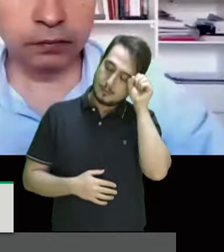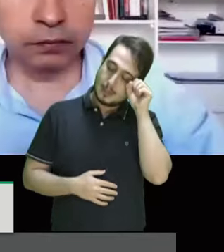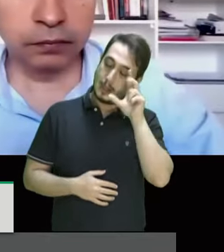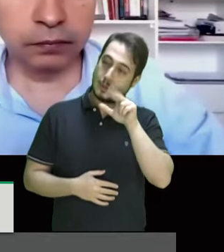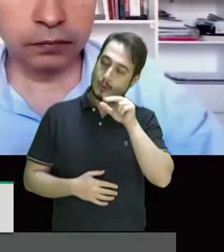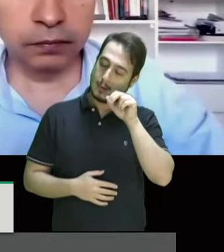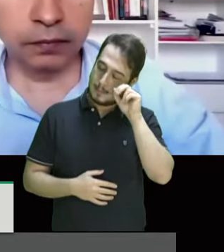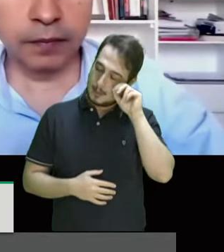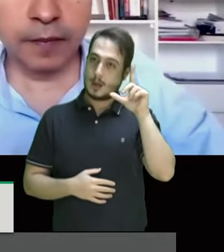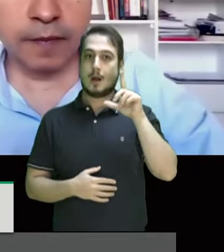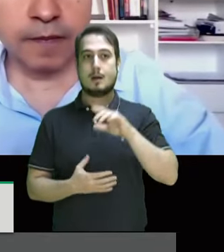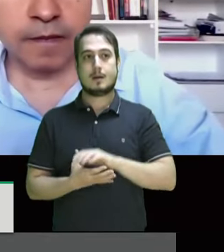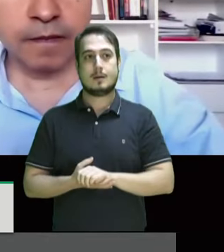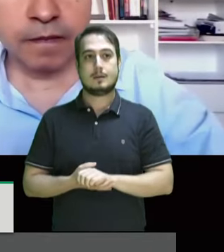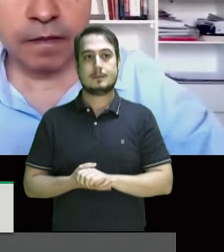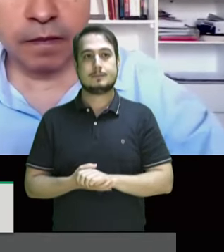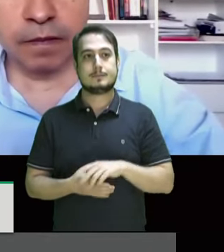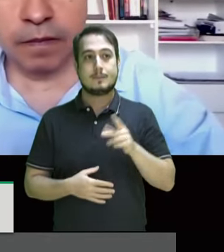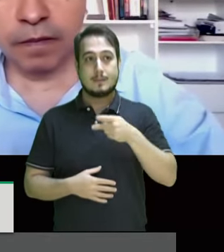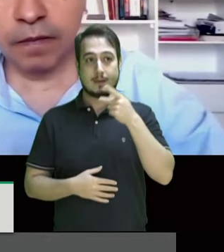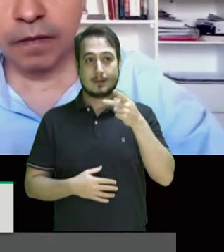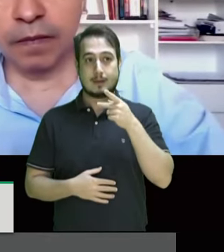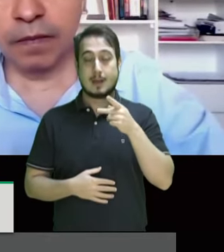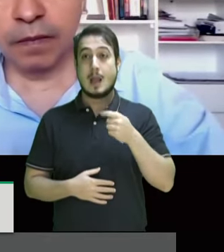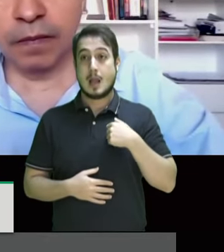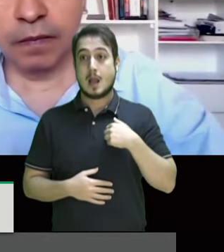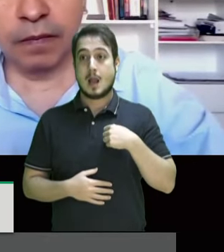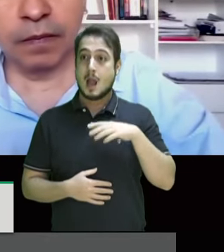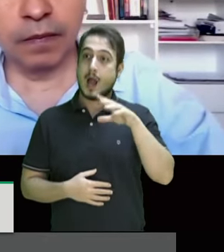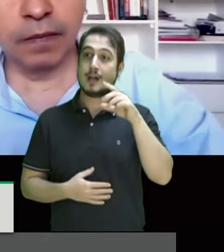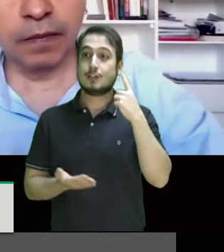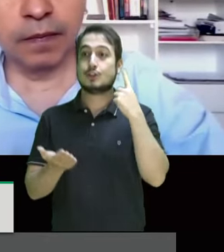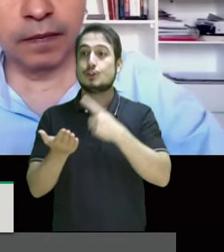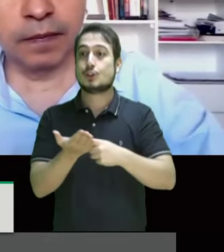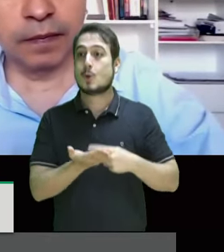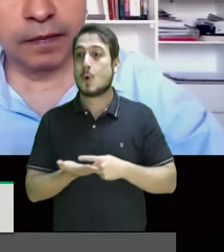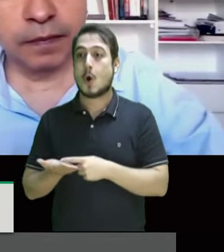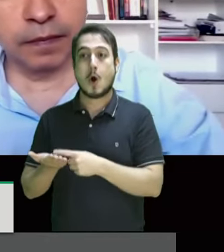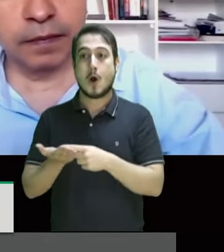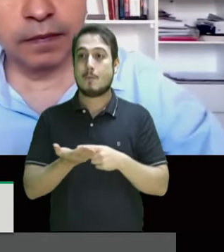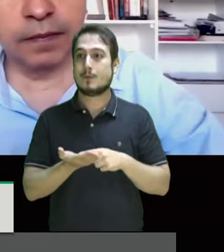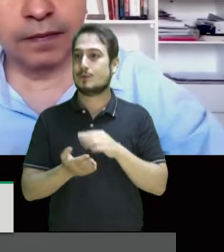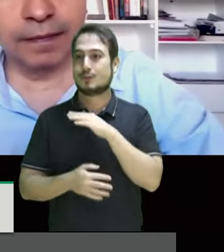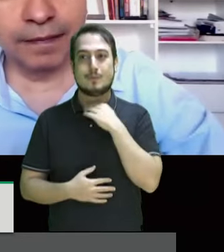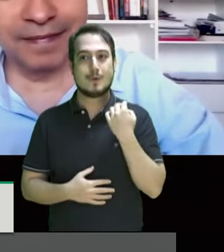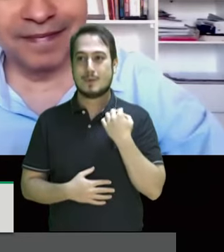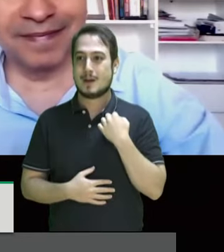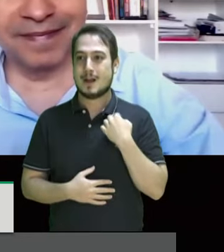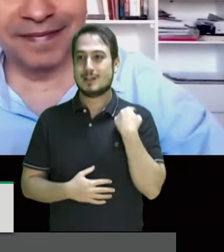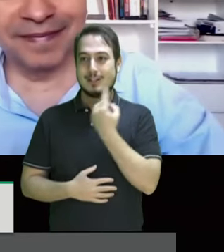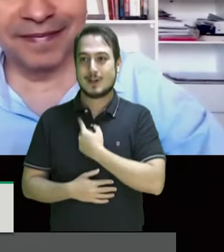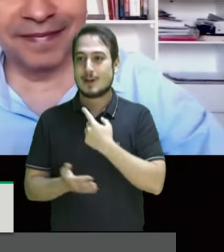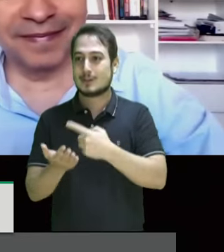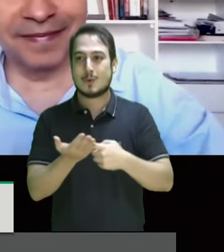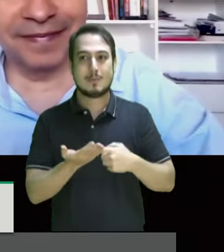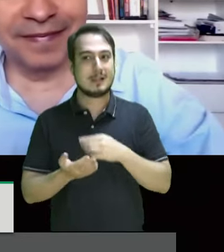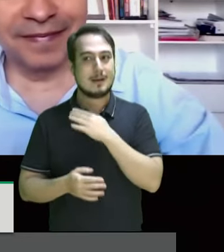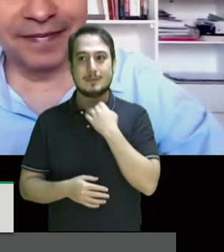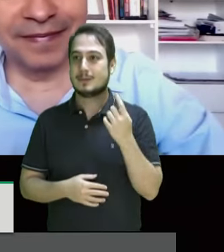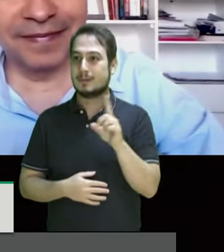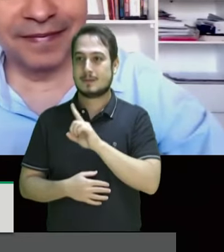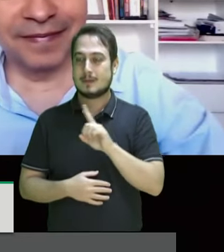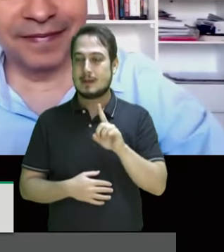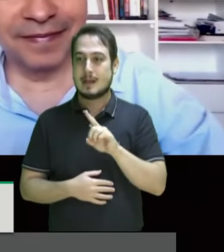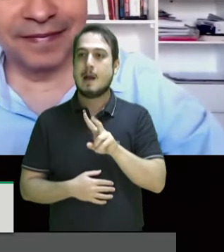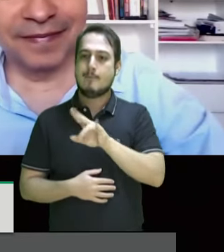acordar. Aí a gente está dizendo para eles, moço, a gente combinou de não morrer, a gente combinou de não morrer